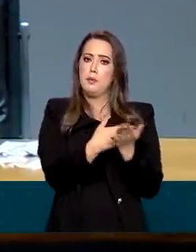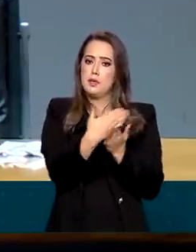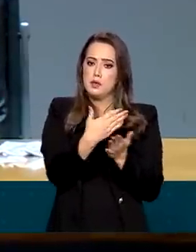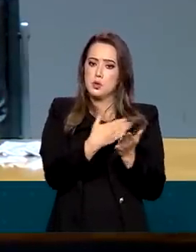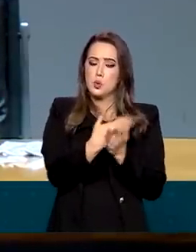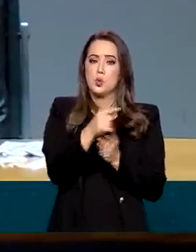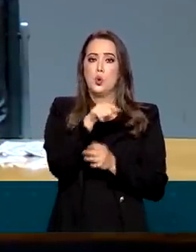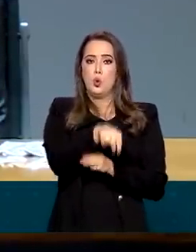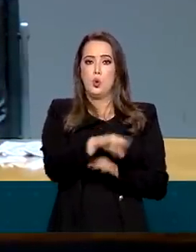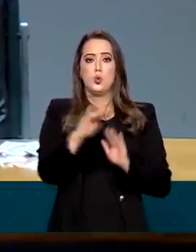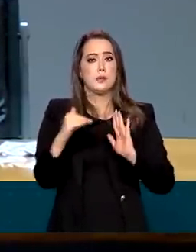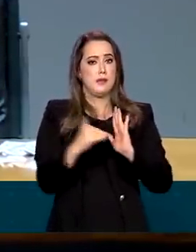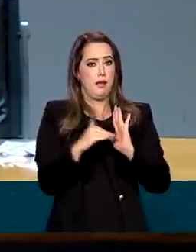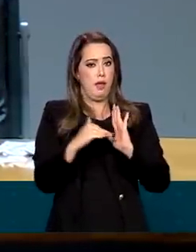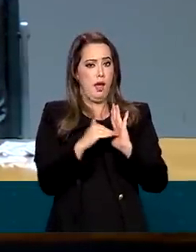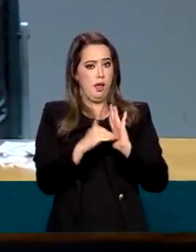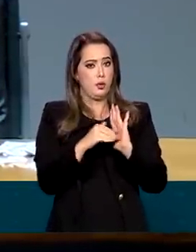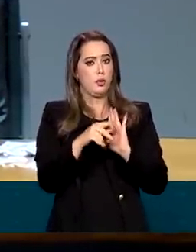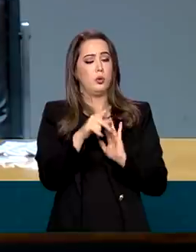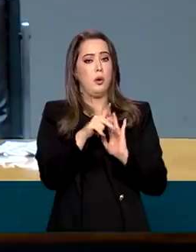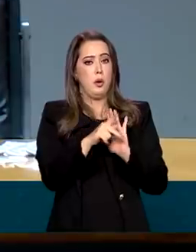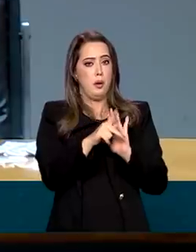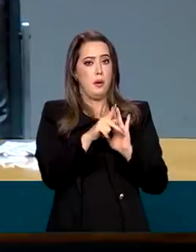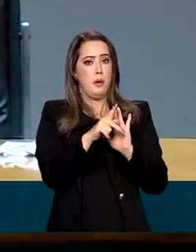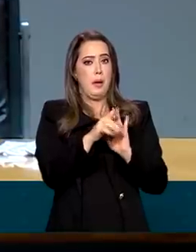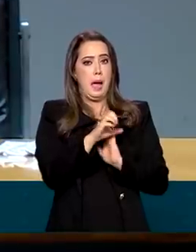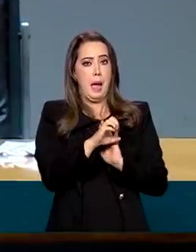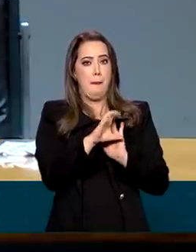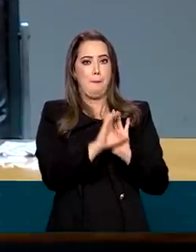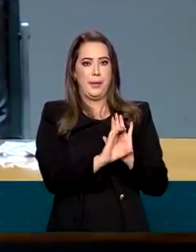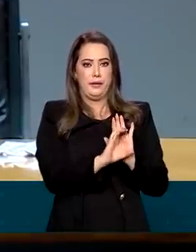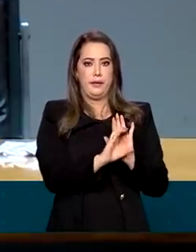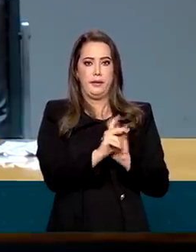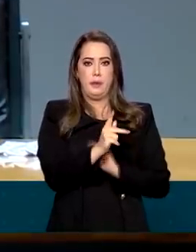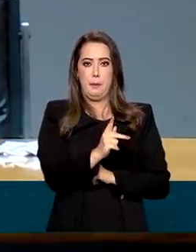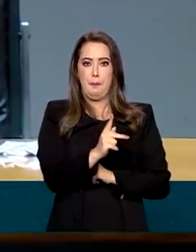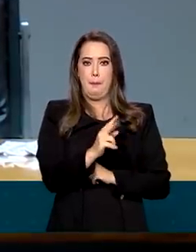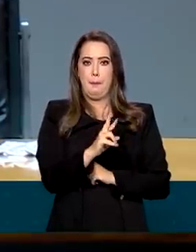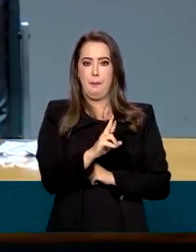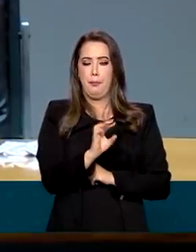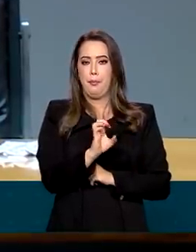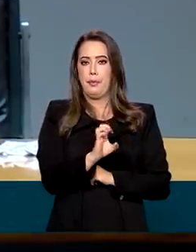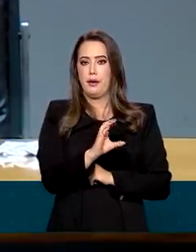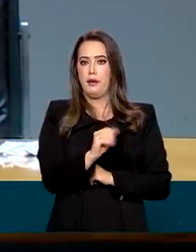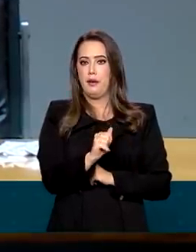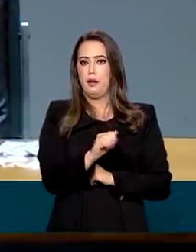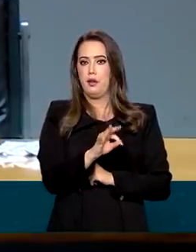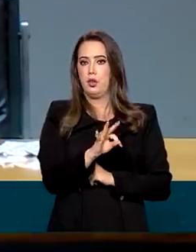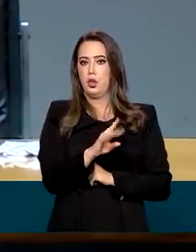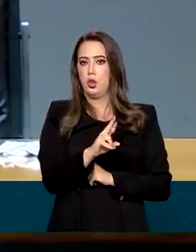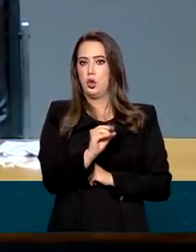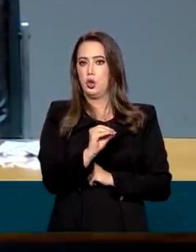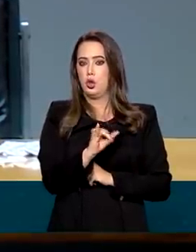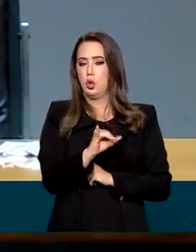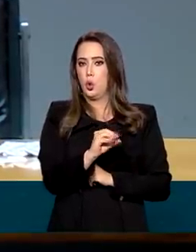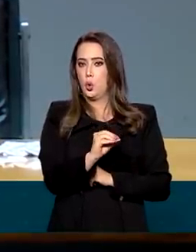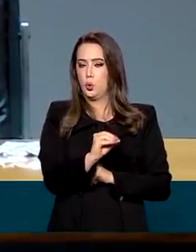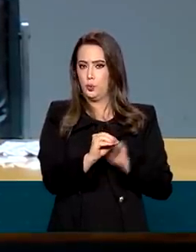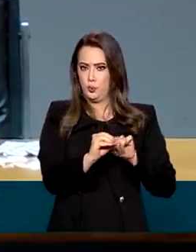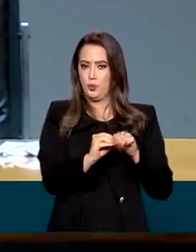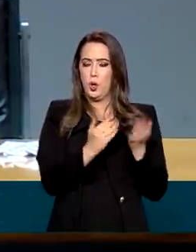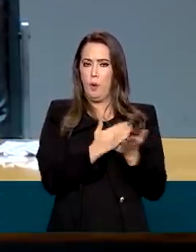presidente do Senado, conversávamos também com os ministros do Supremo, nasceu na casa do presidente do Senado, presidente da Câmara,